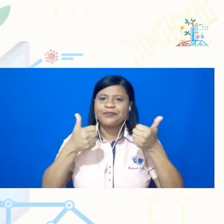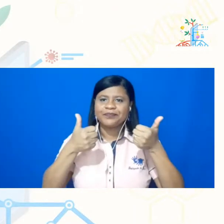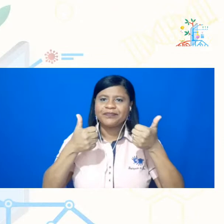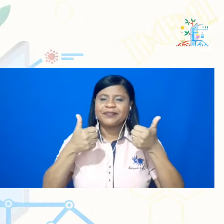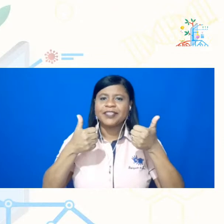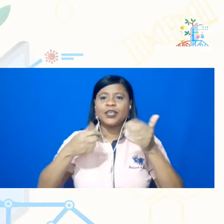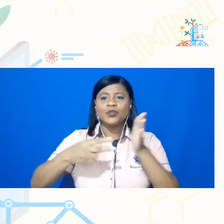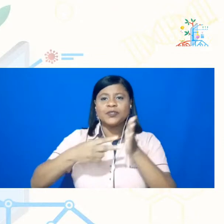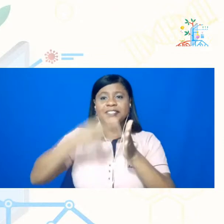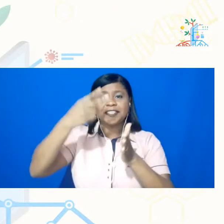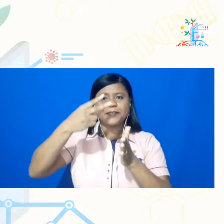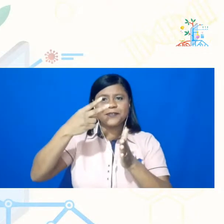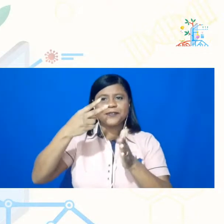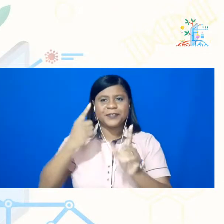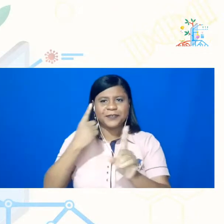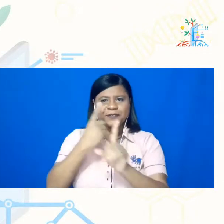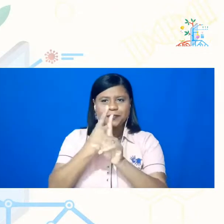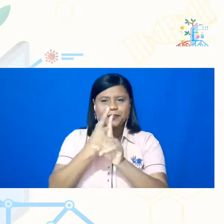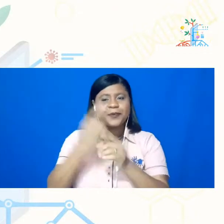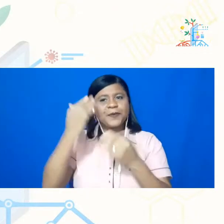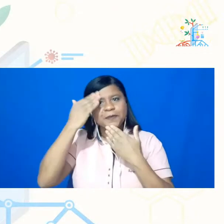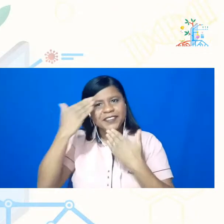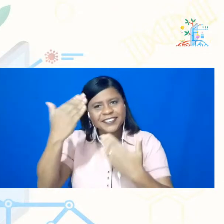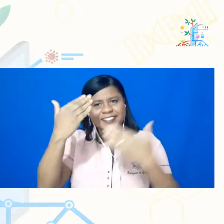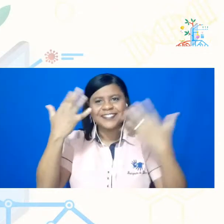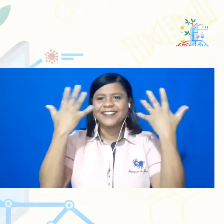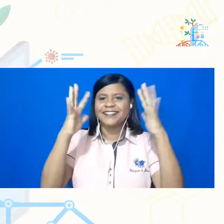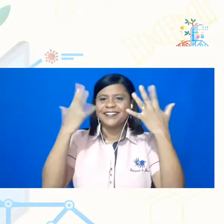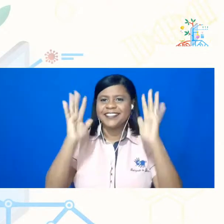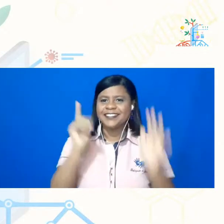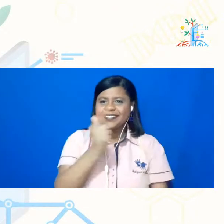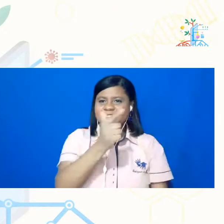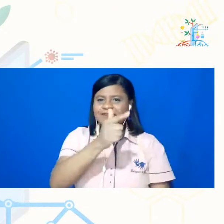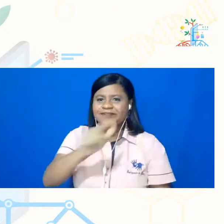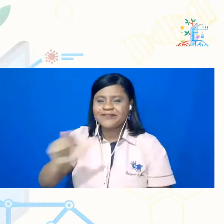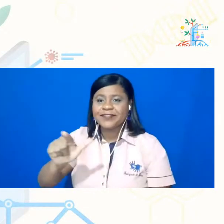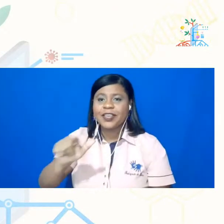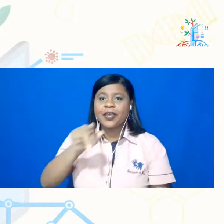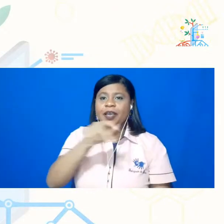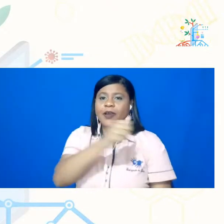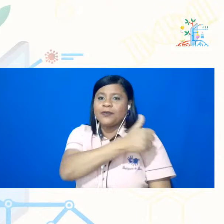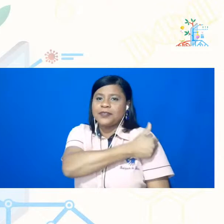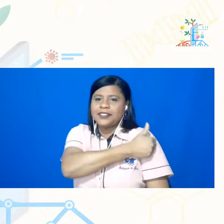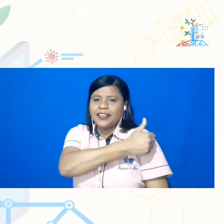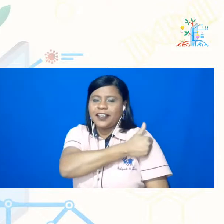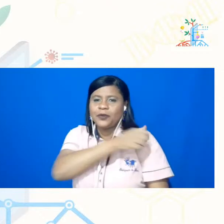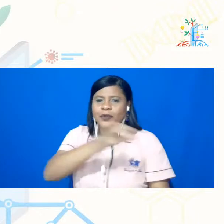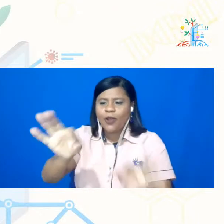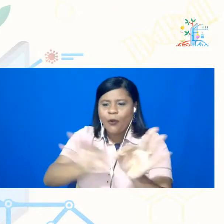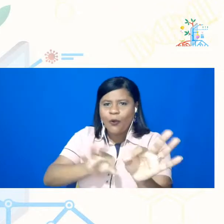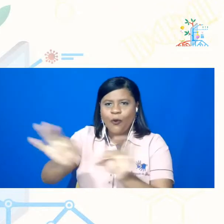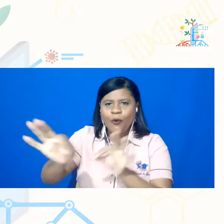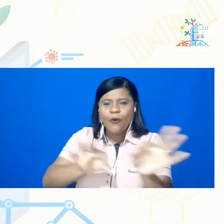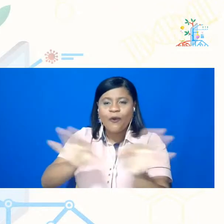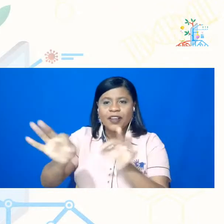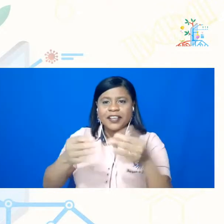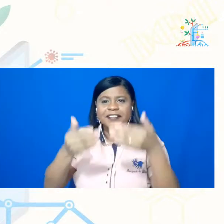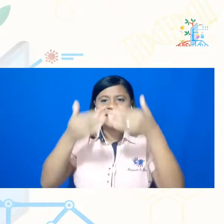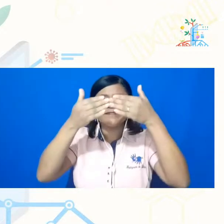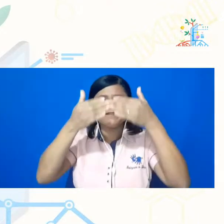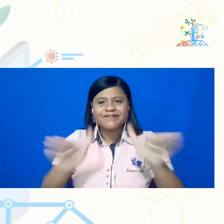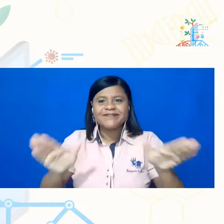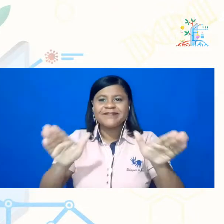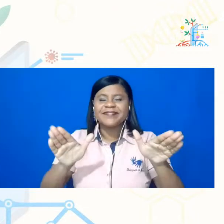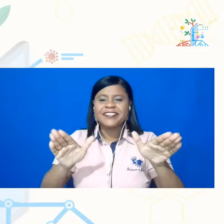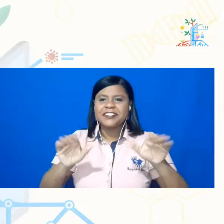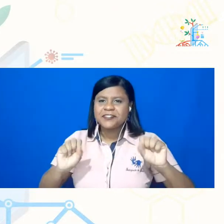NICTS. Obrigado e parabéns mais uma vez aí aos discentes que estão organizando esse lançamento com toda a garra